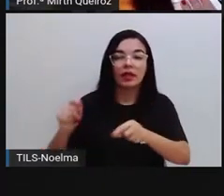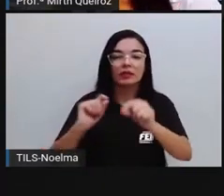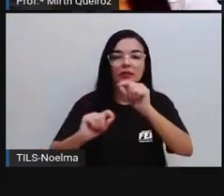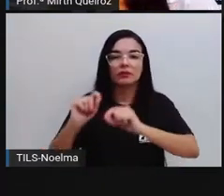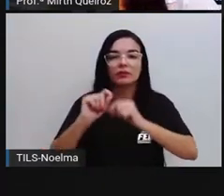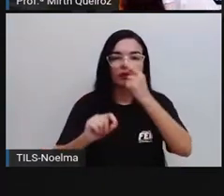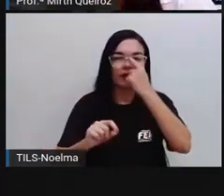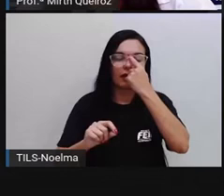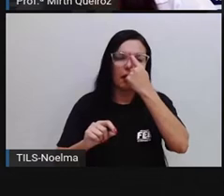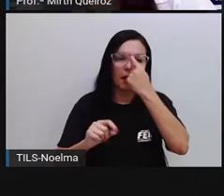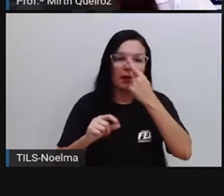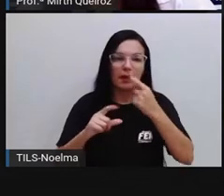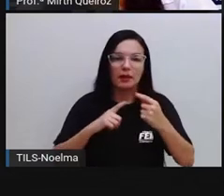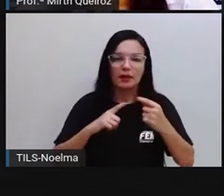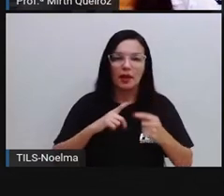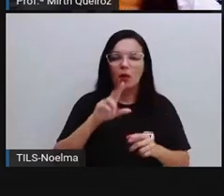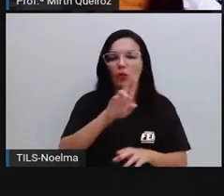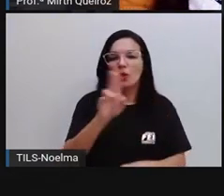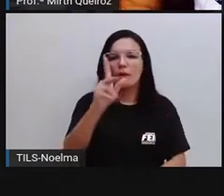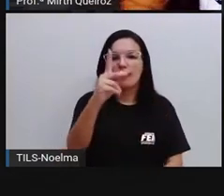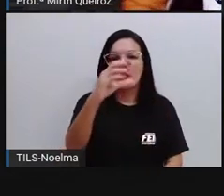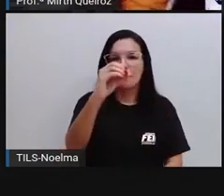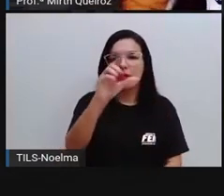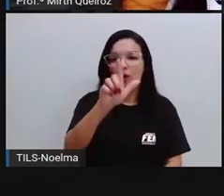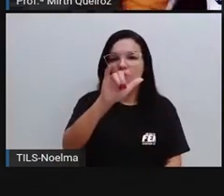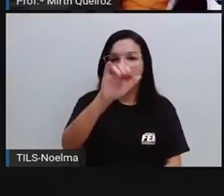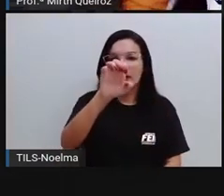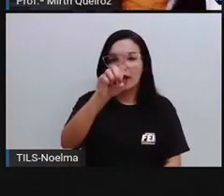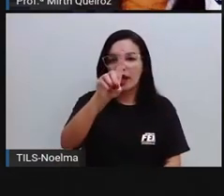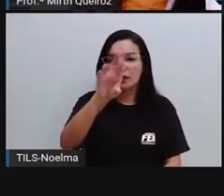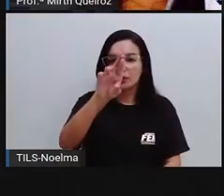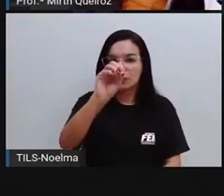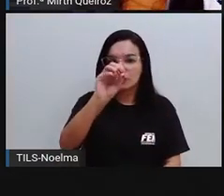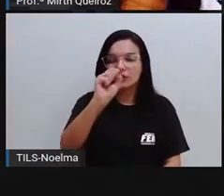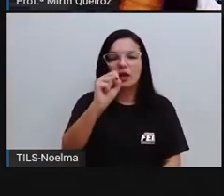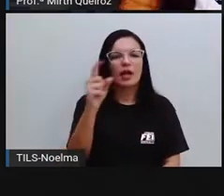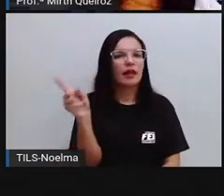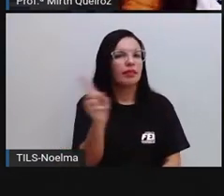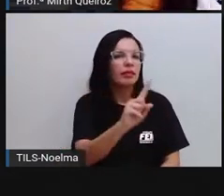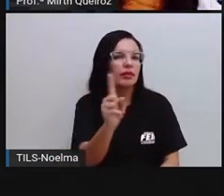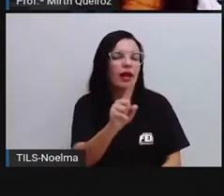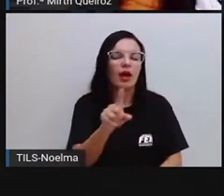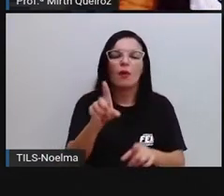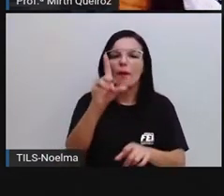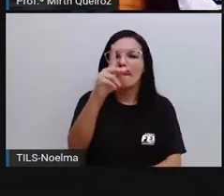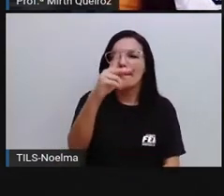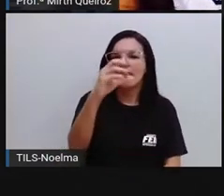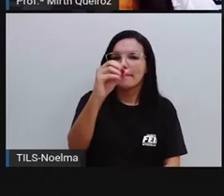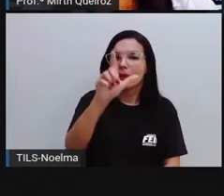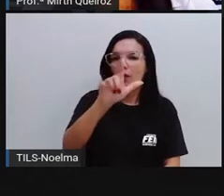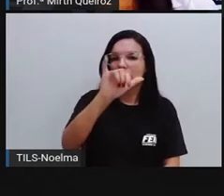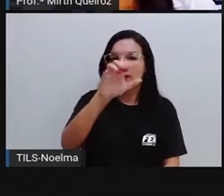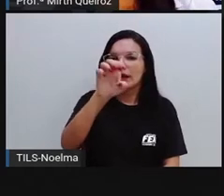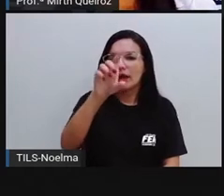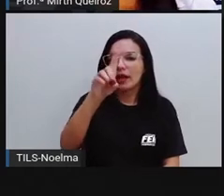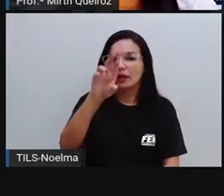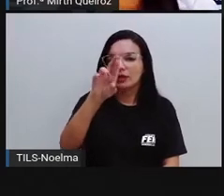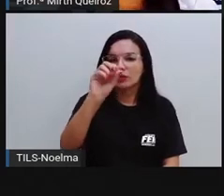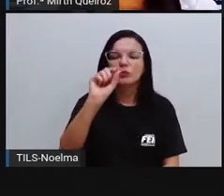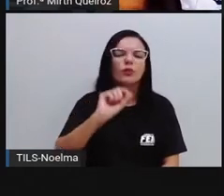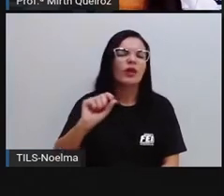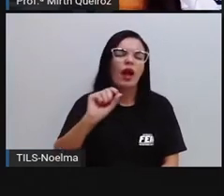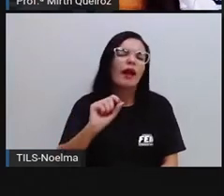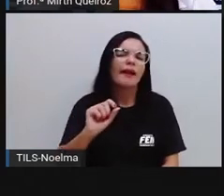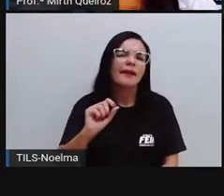elas em poliedros e não poliedros, né? Os não poliedros são os corpos redondos.